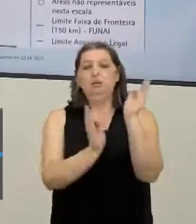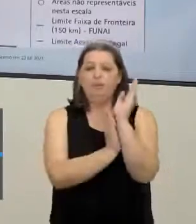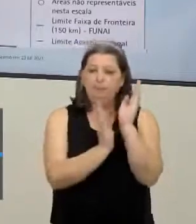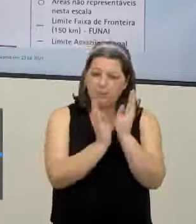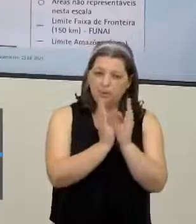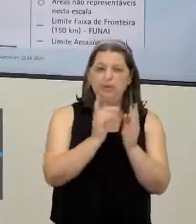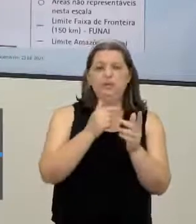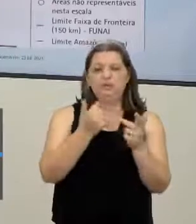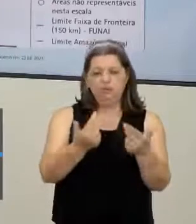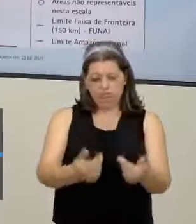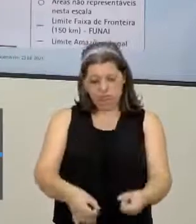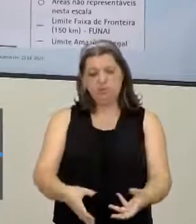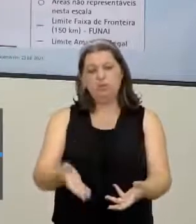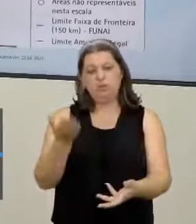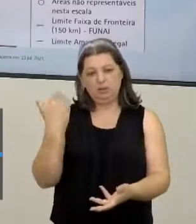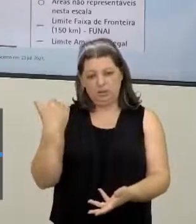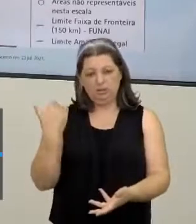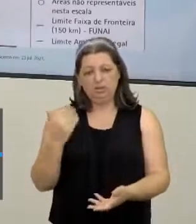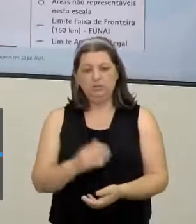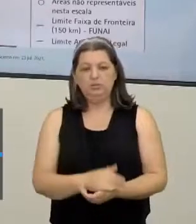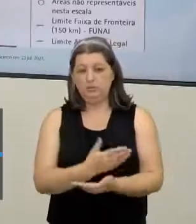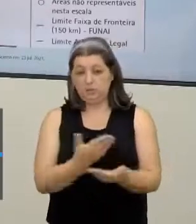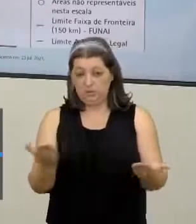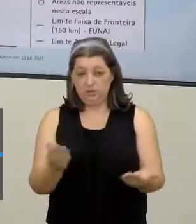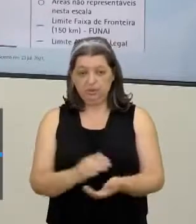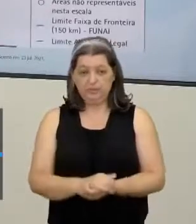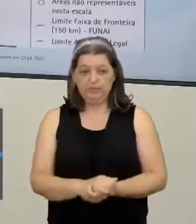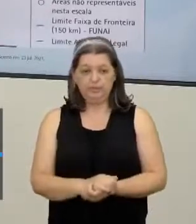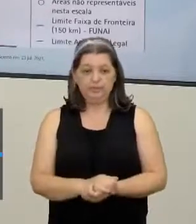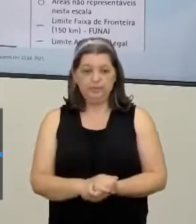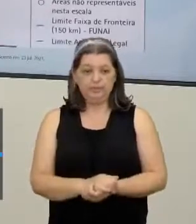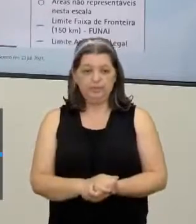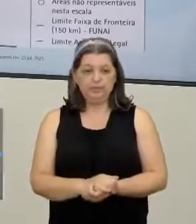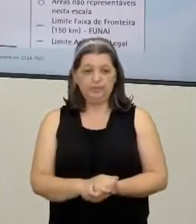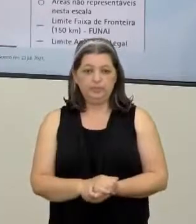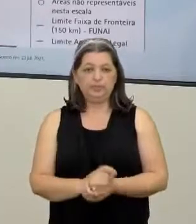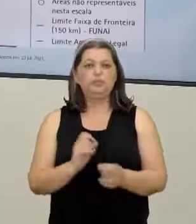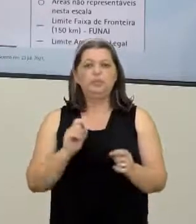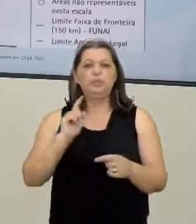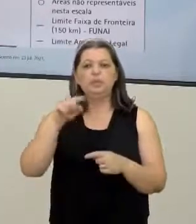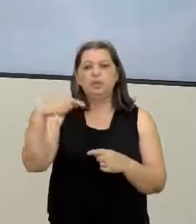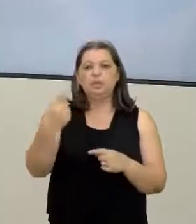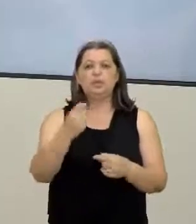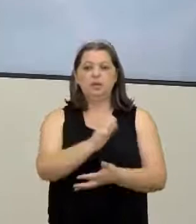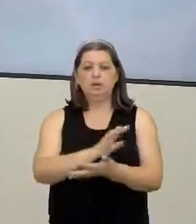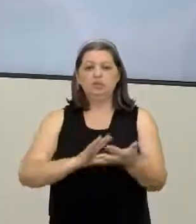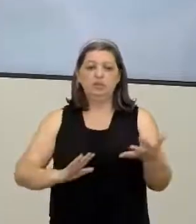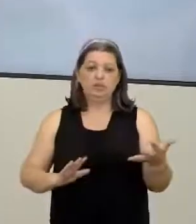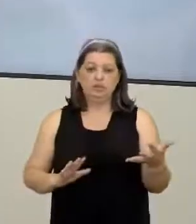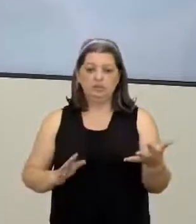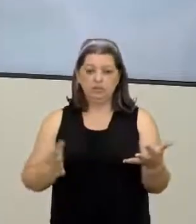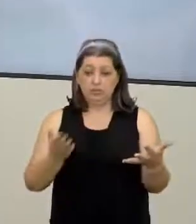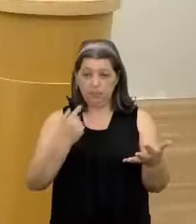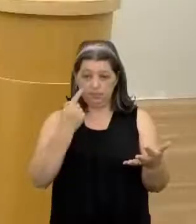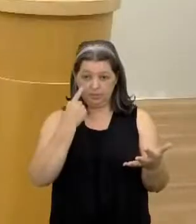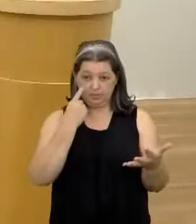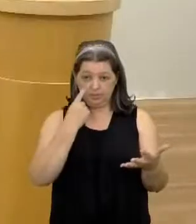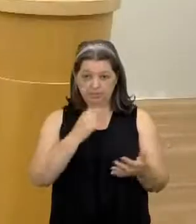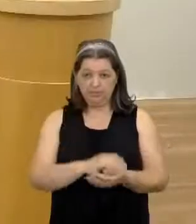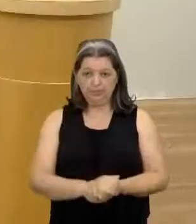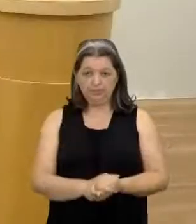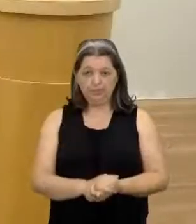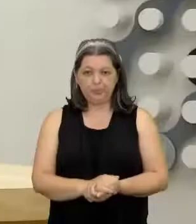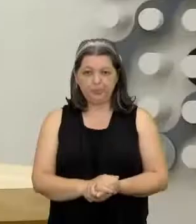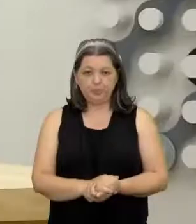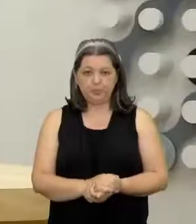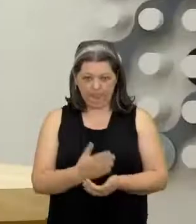Anteriormente Para vocês Tá certo? Vamos lá Para a próxima Que é uma atividade Vamos lá Pode falar A